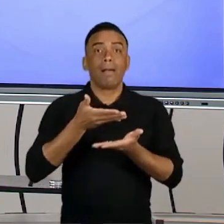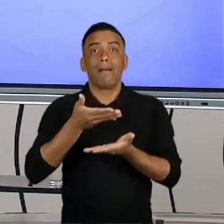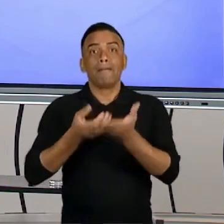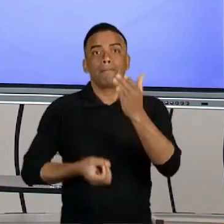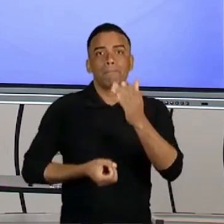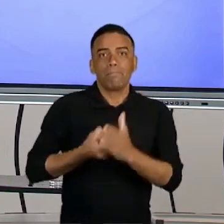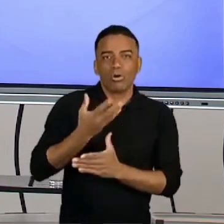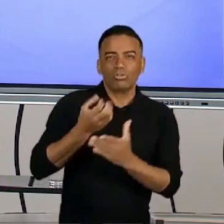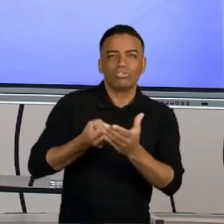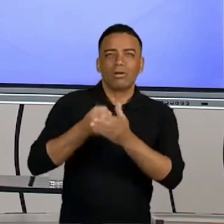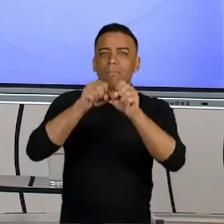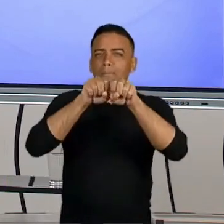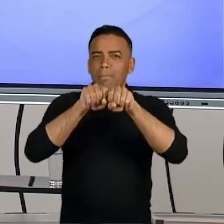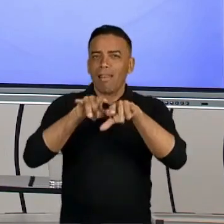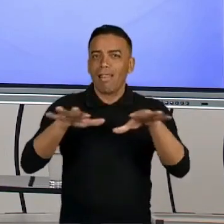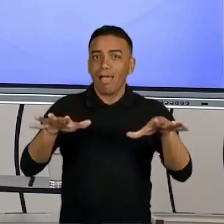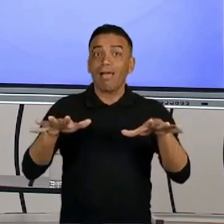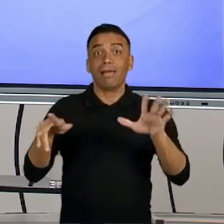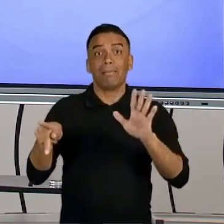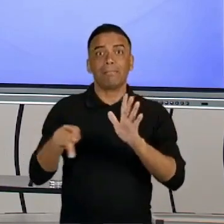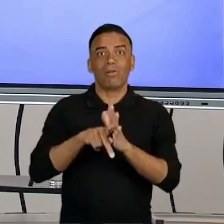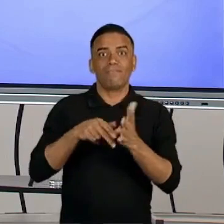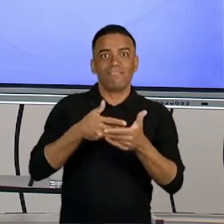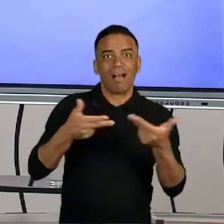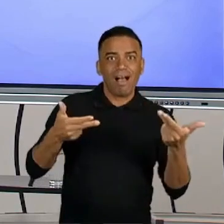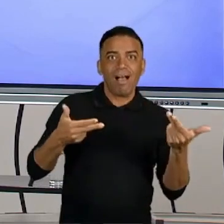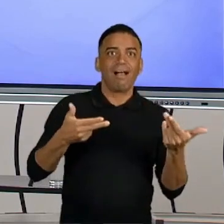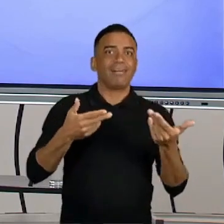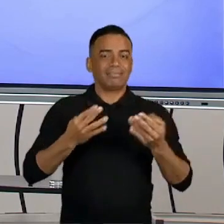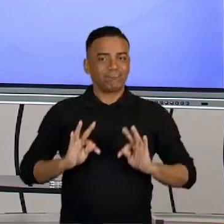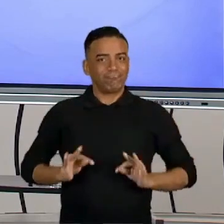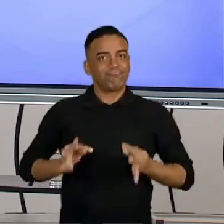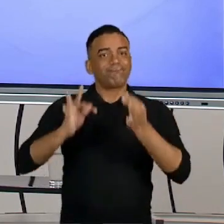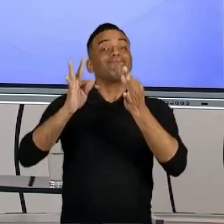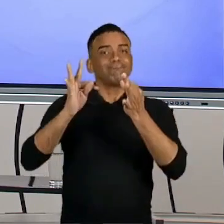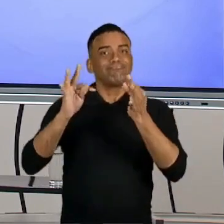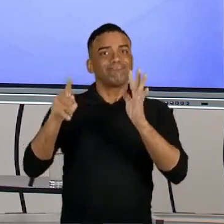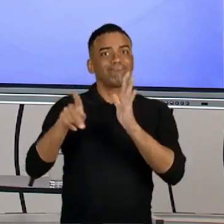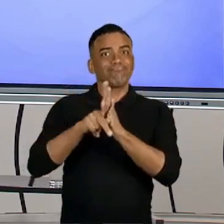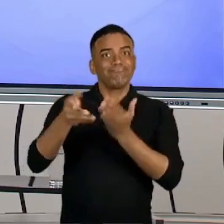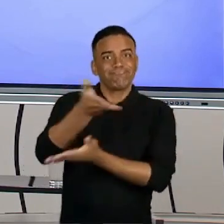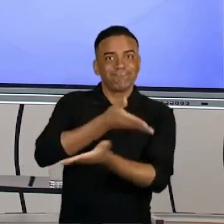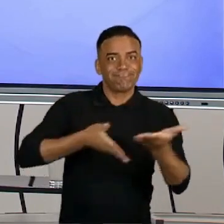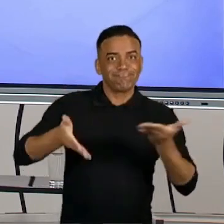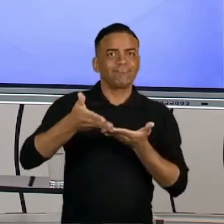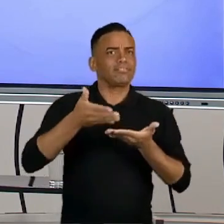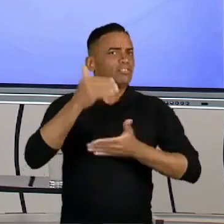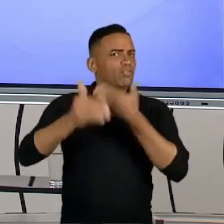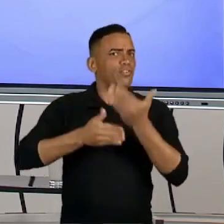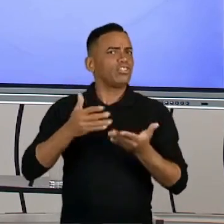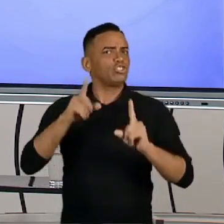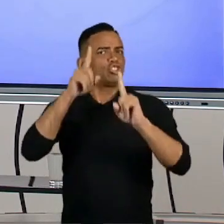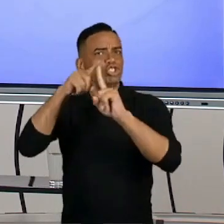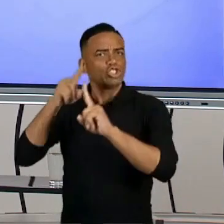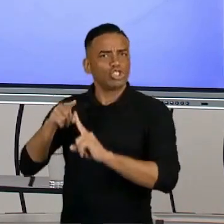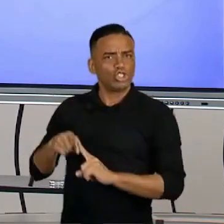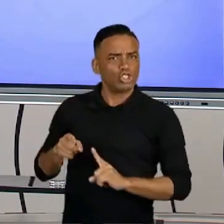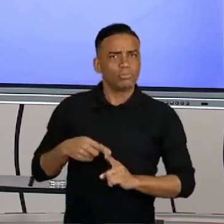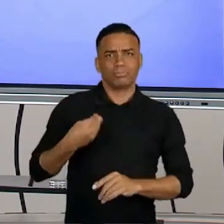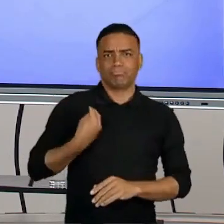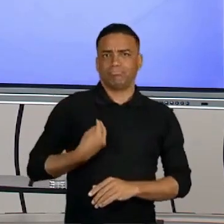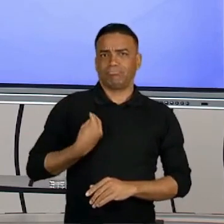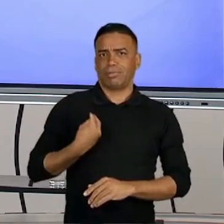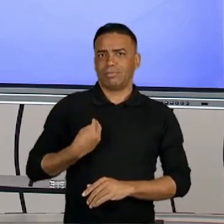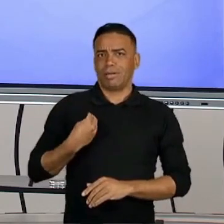multissemióticas, multimídia e transmídia, desenvolvendo diferentes modos de participação